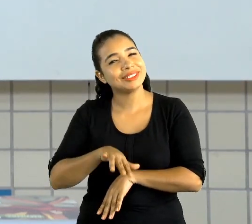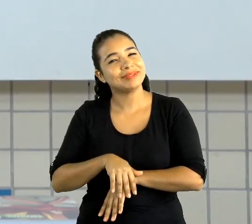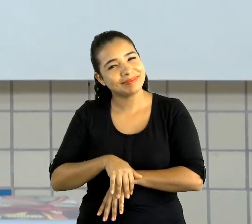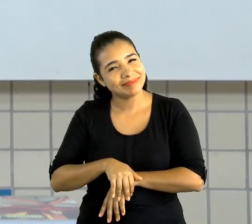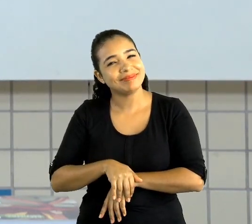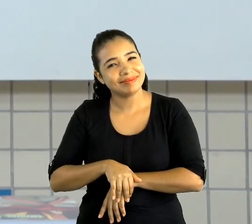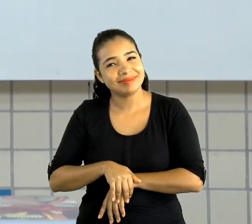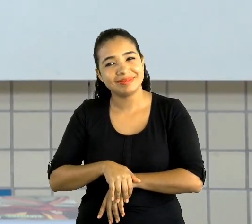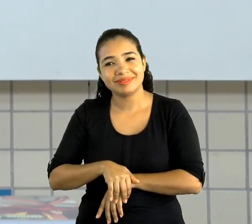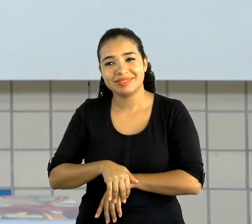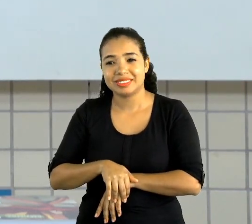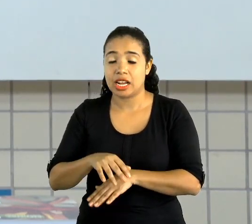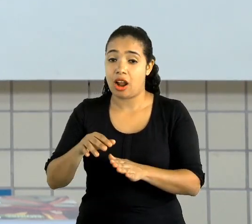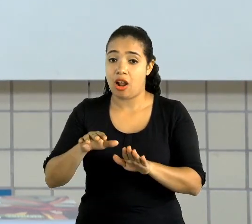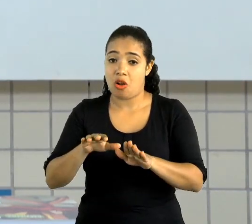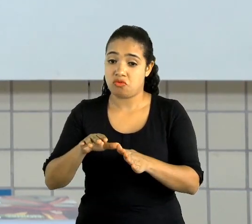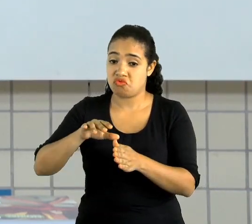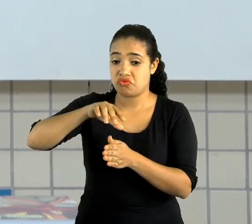A outra